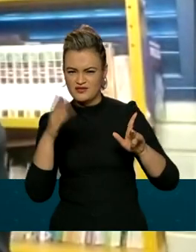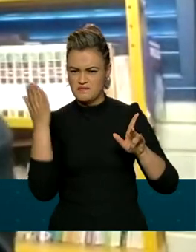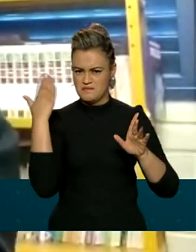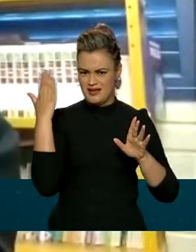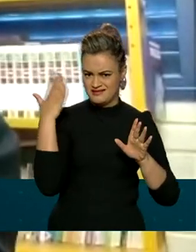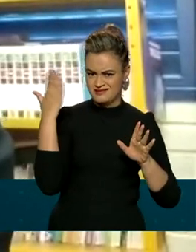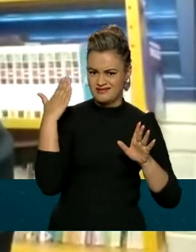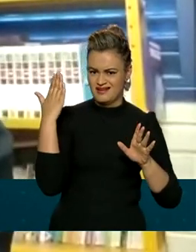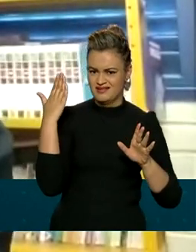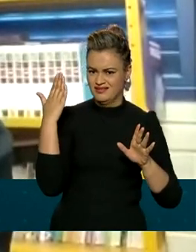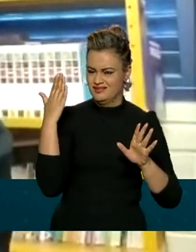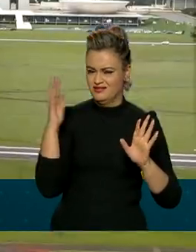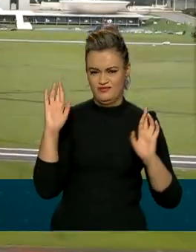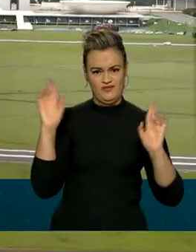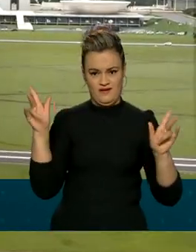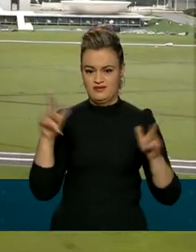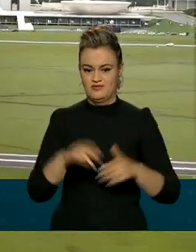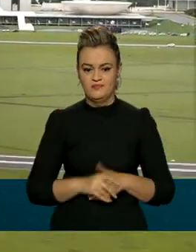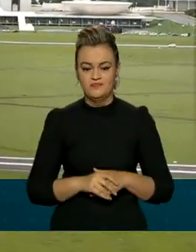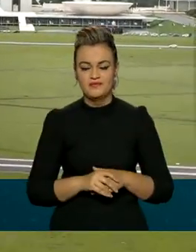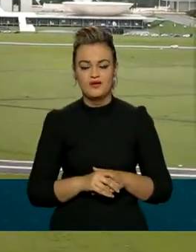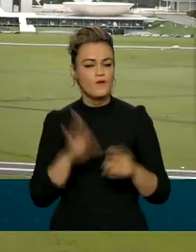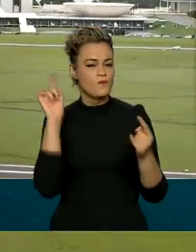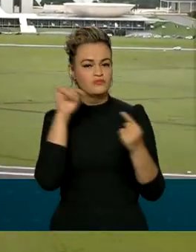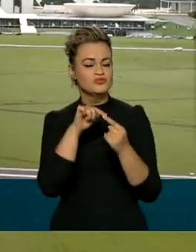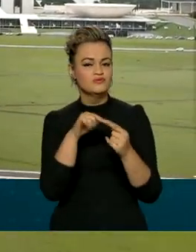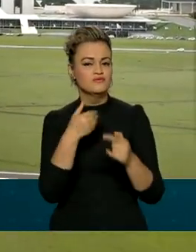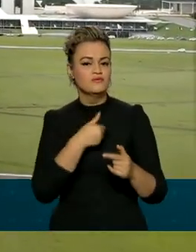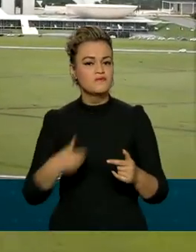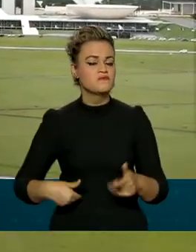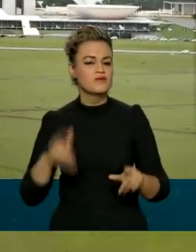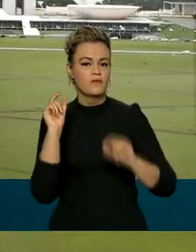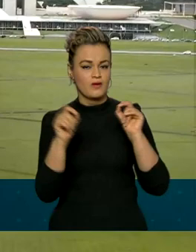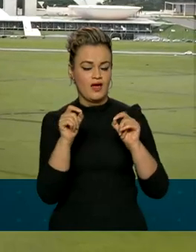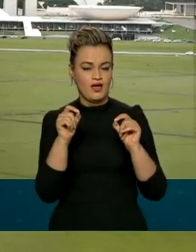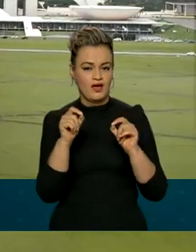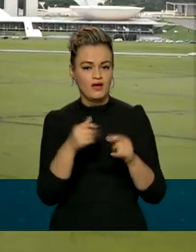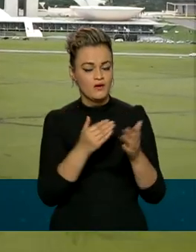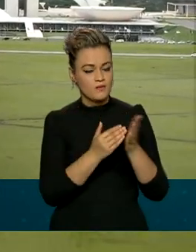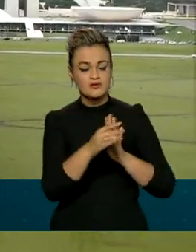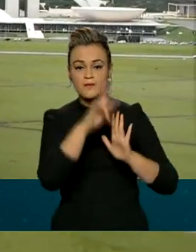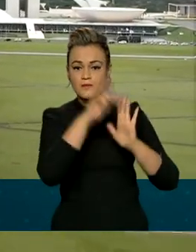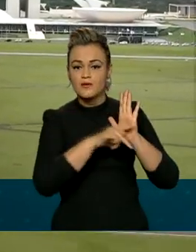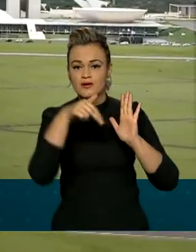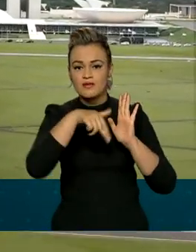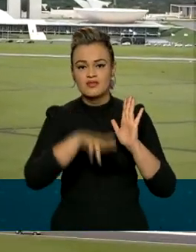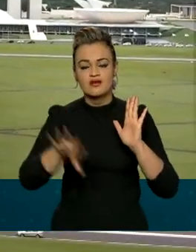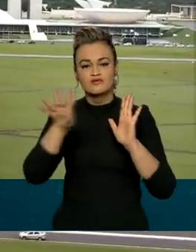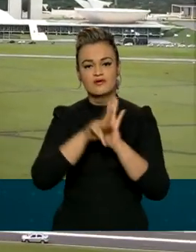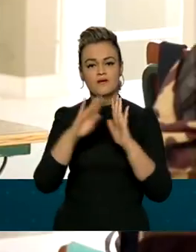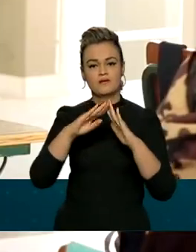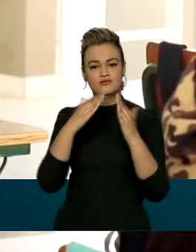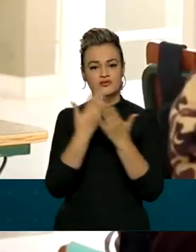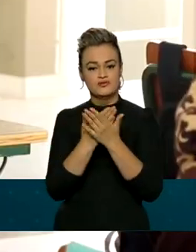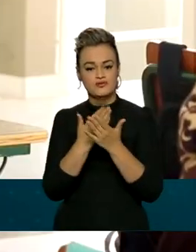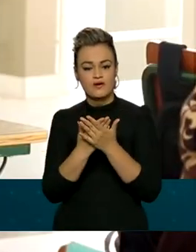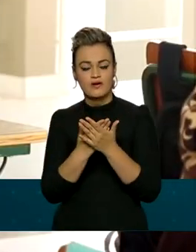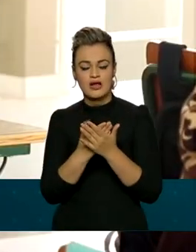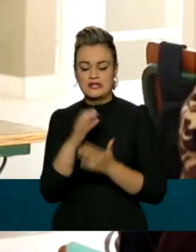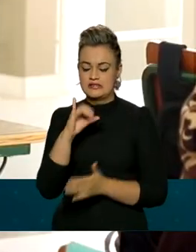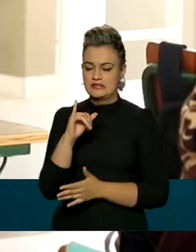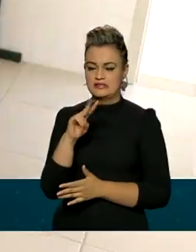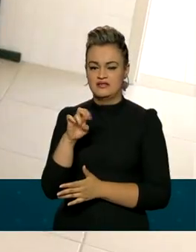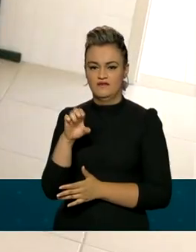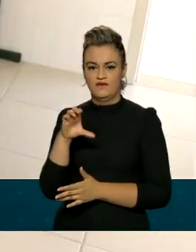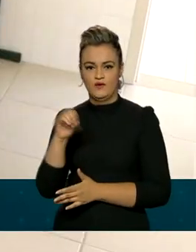que era há anos atrás. A meta do governo é implantar o Programa Nacional das Escolas Cívico